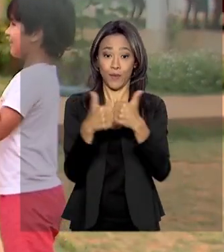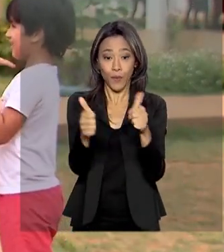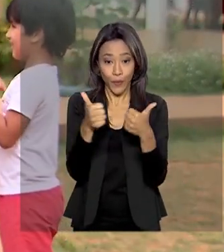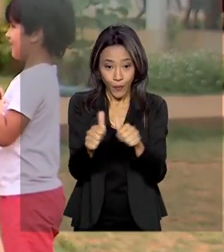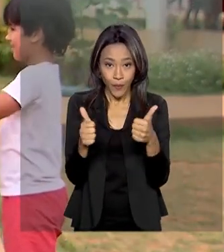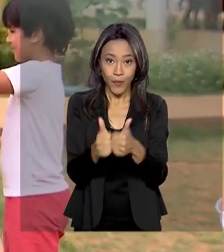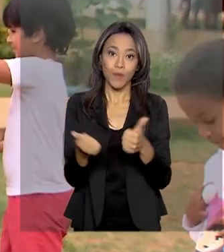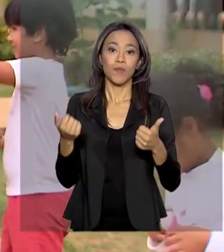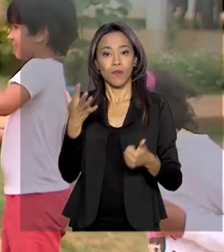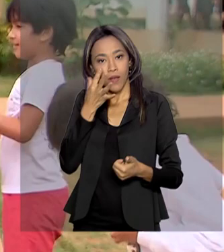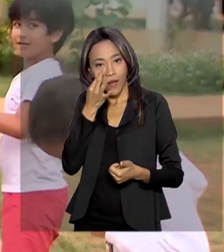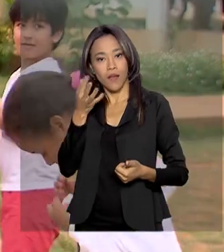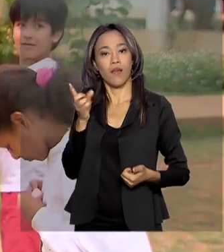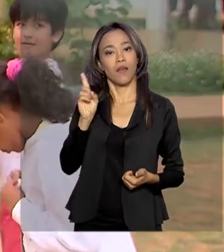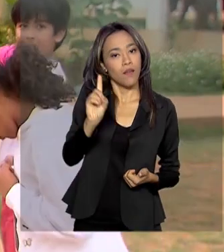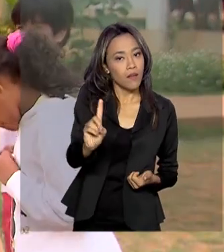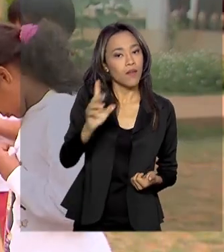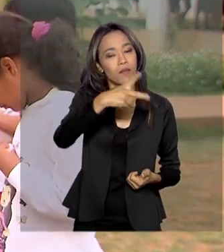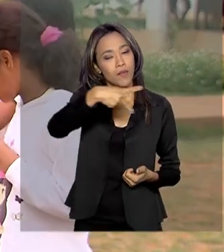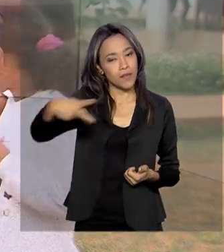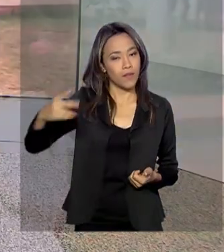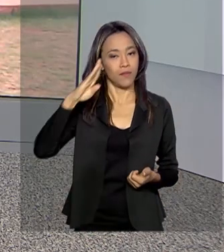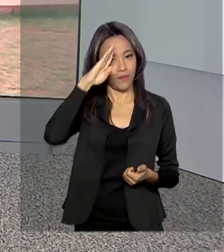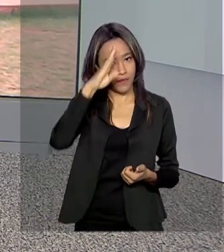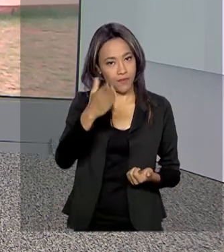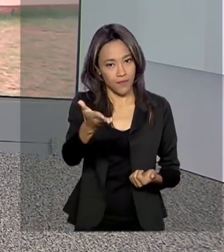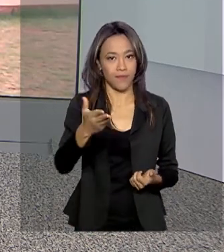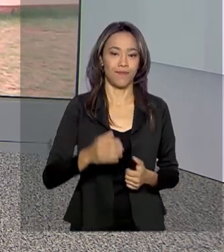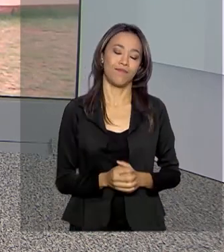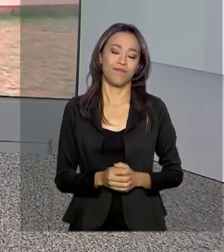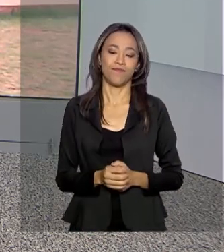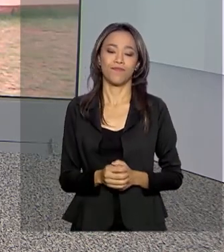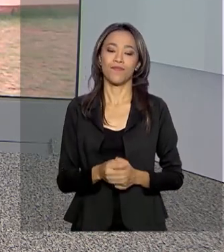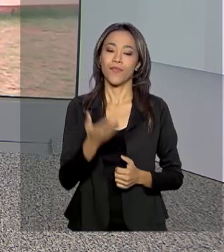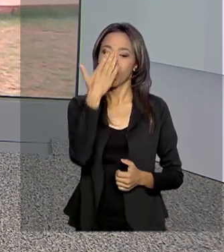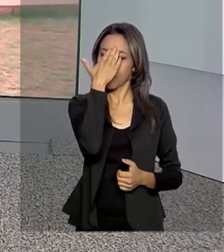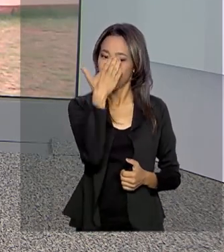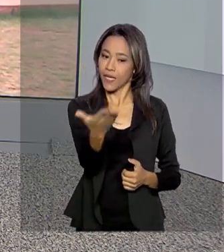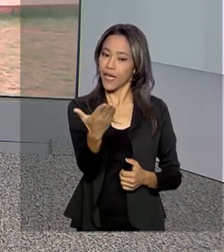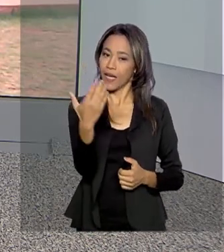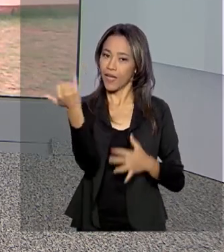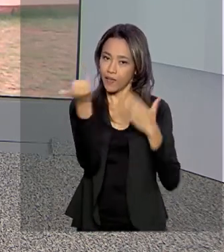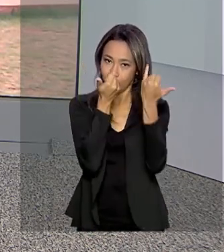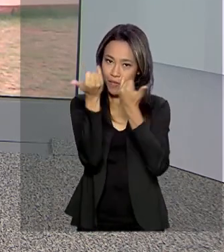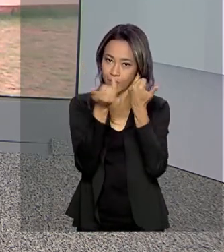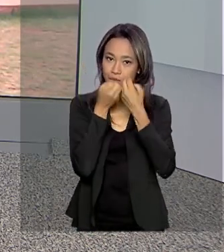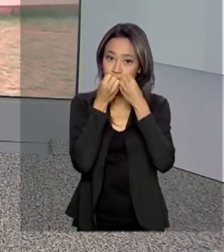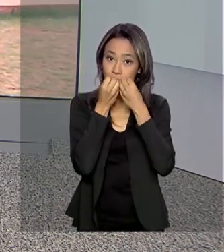Jair Bolsonaro. Voltamos com você, Mara. Obrigada pelas informações, Márcia. Bom trabalho aí. Música Obrigado.